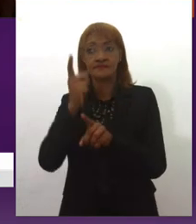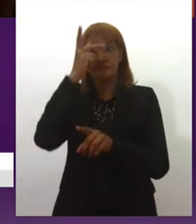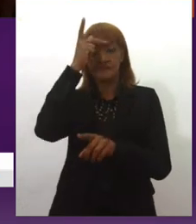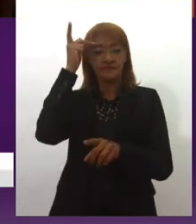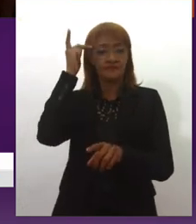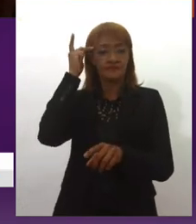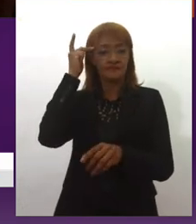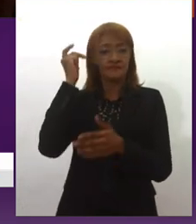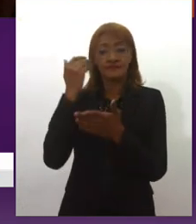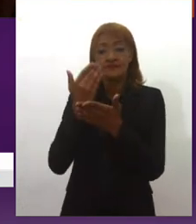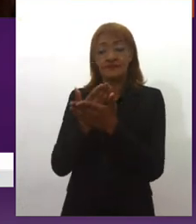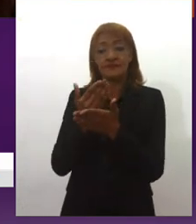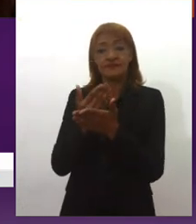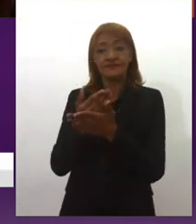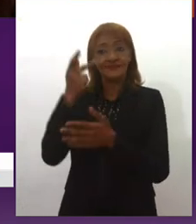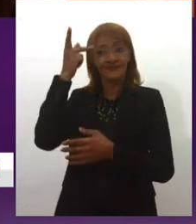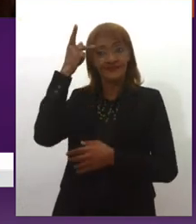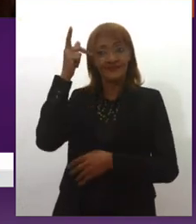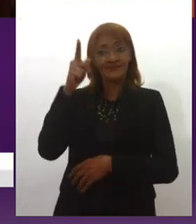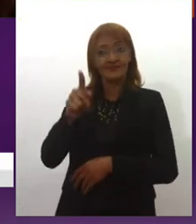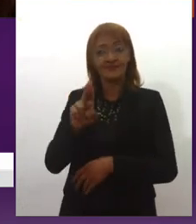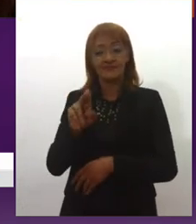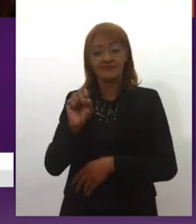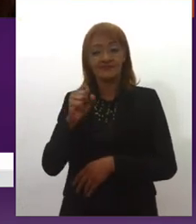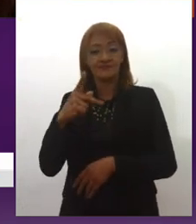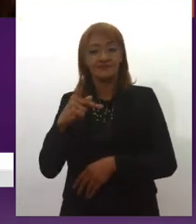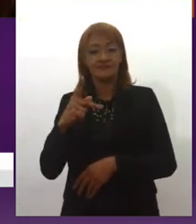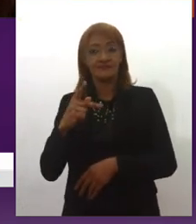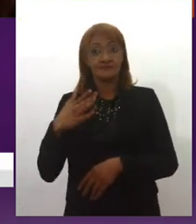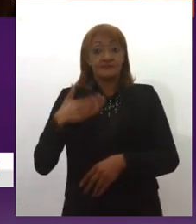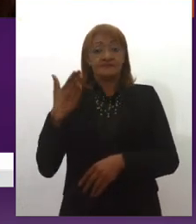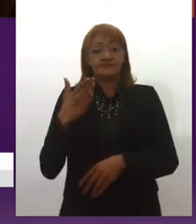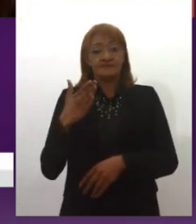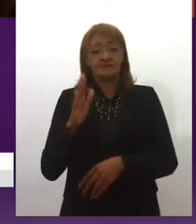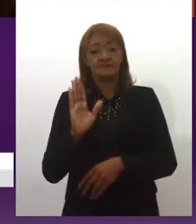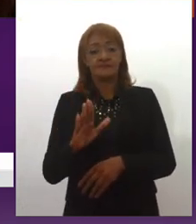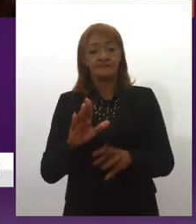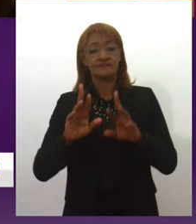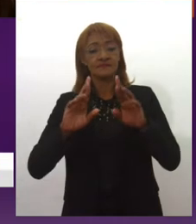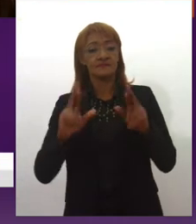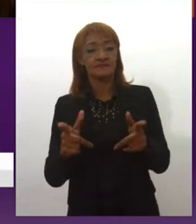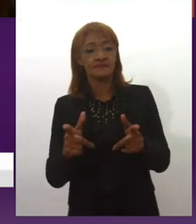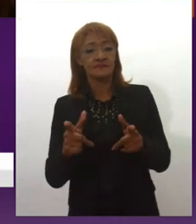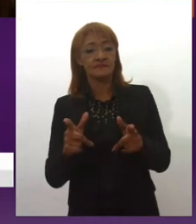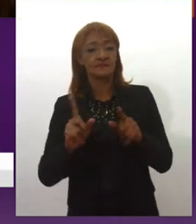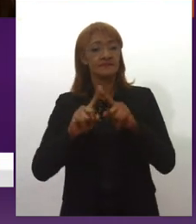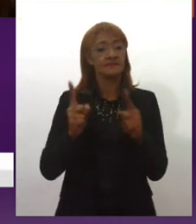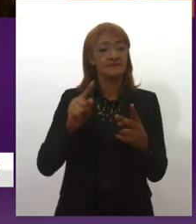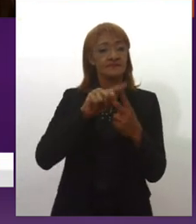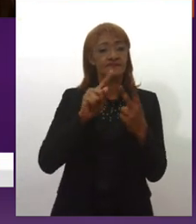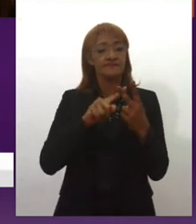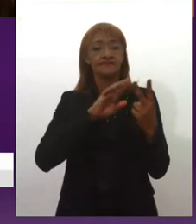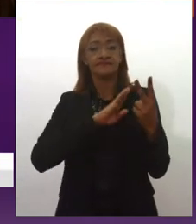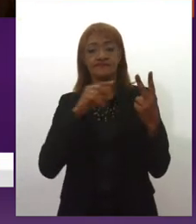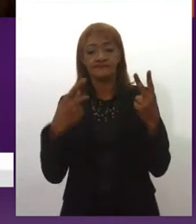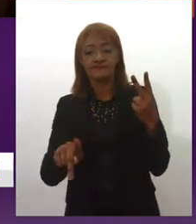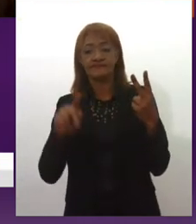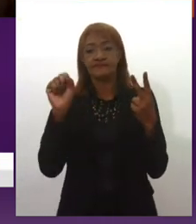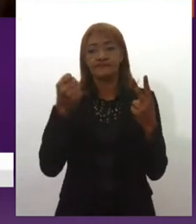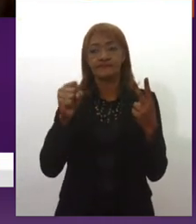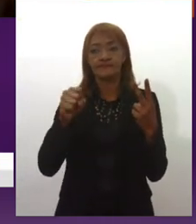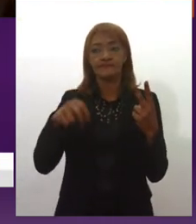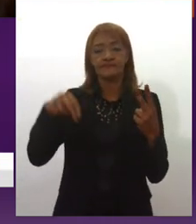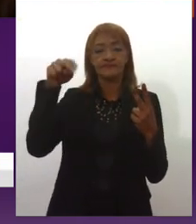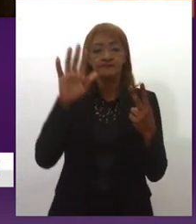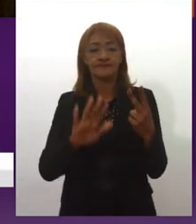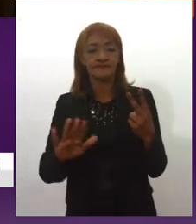USP, isso já é um impacto, já traz assim, pronto, e aí eu vou estudar na USP, mas com duas colegas também de Sergipe, nordestinas, e